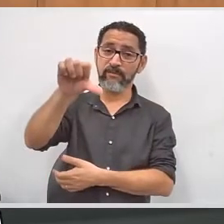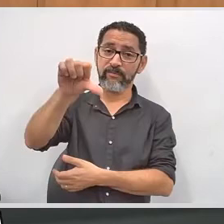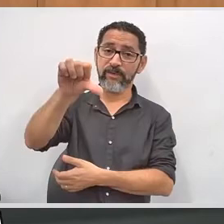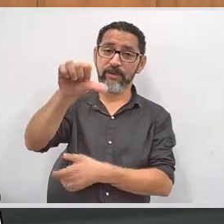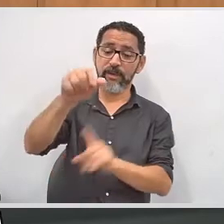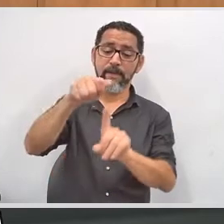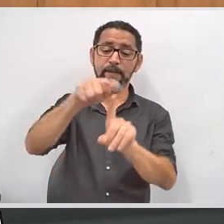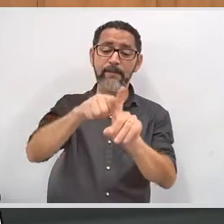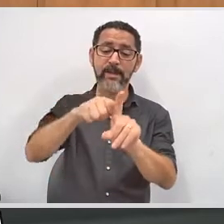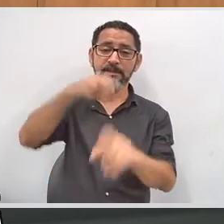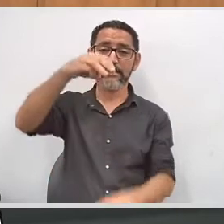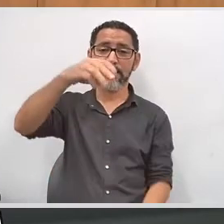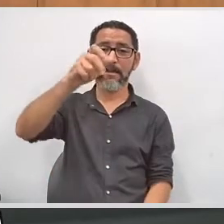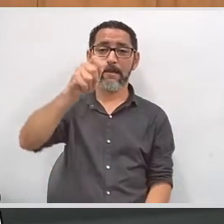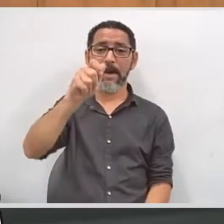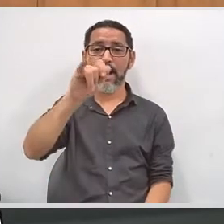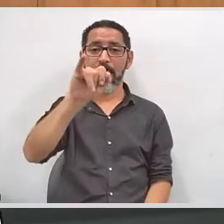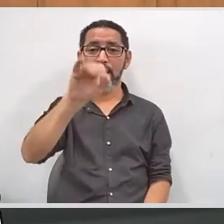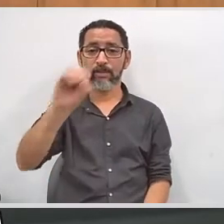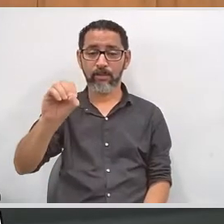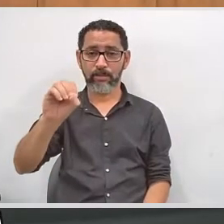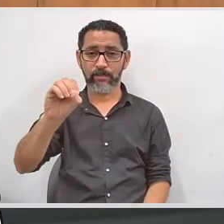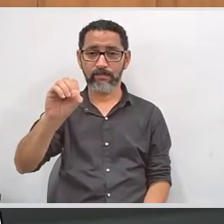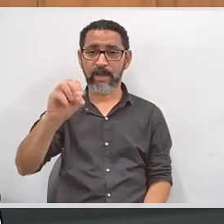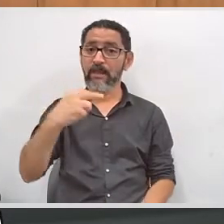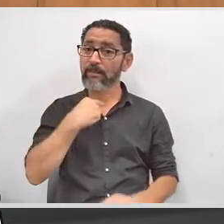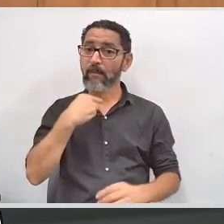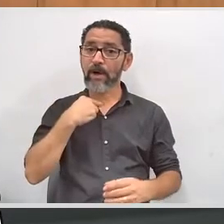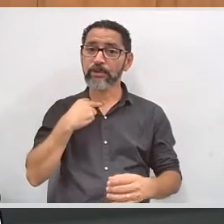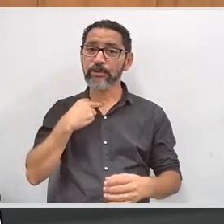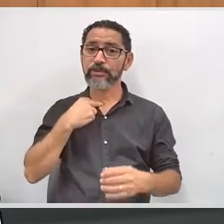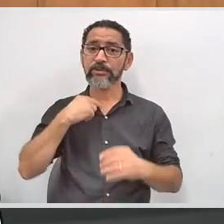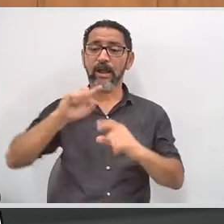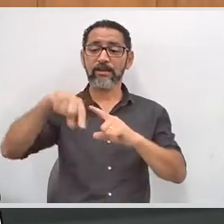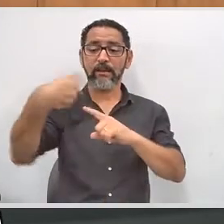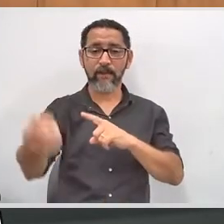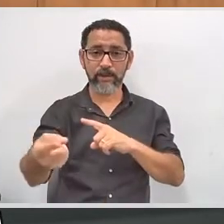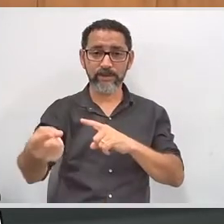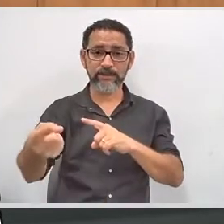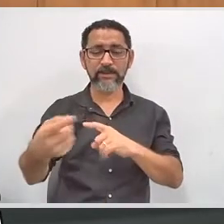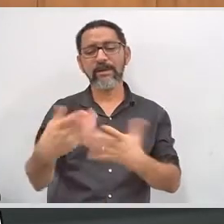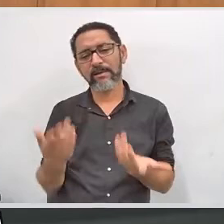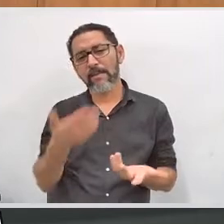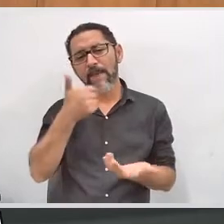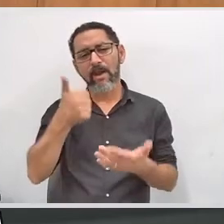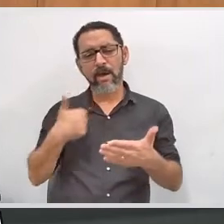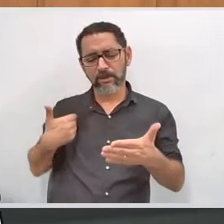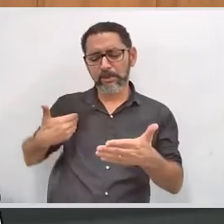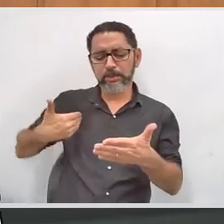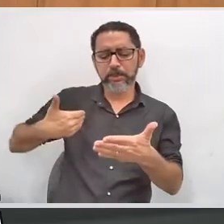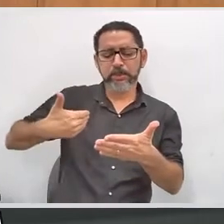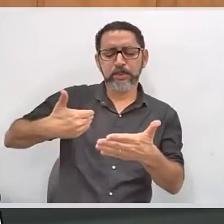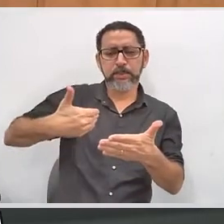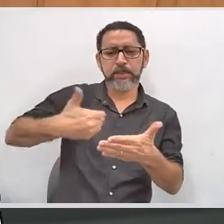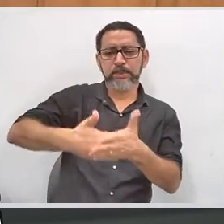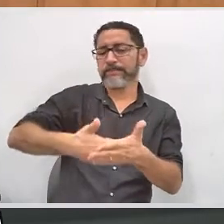cadastro. Então, é bom que as pessoas se programem e não deixem para a última hora para comparecer ao cartório eleitoral.